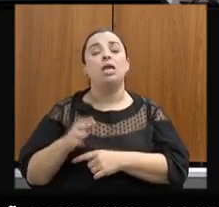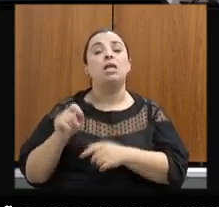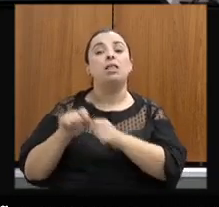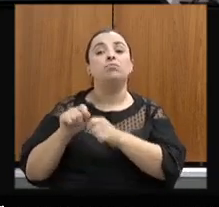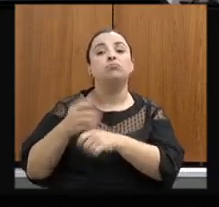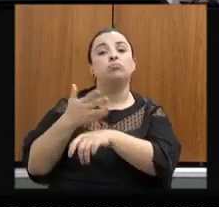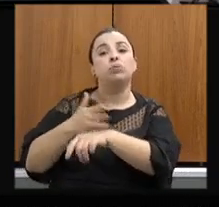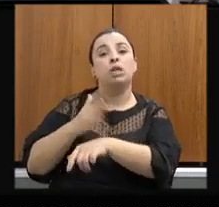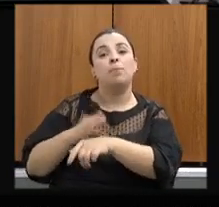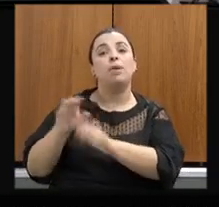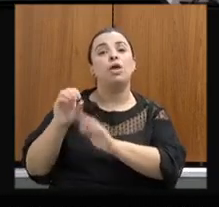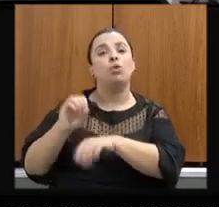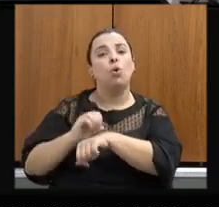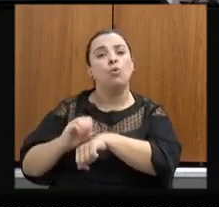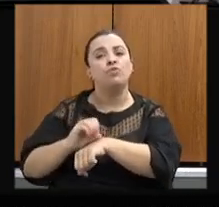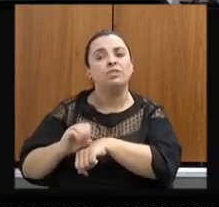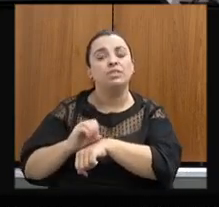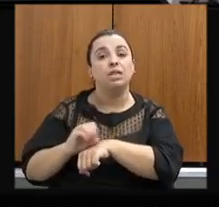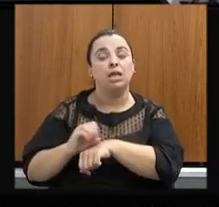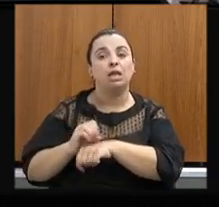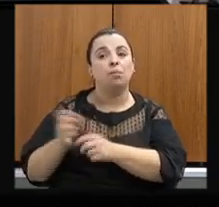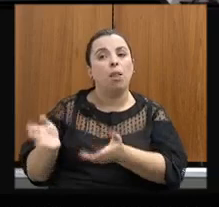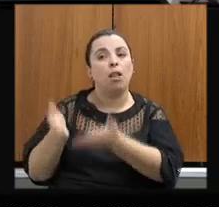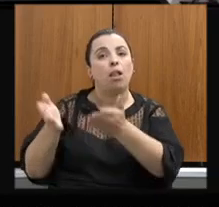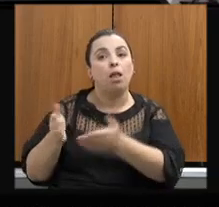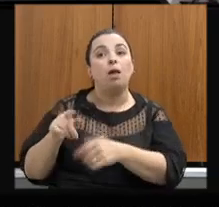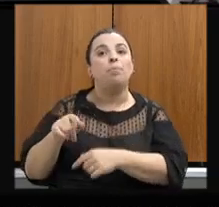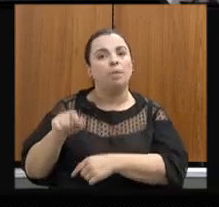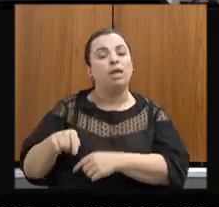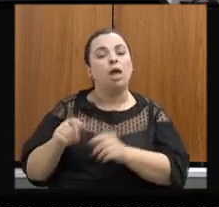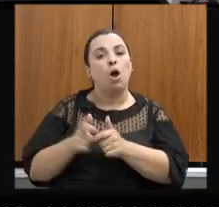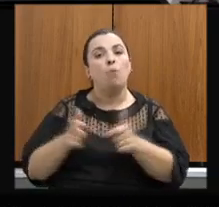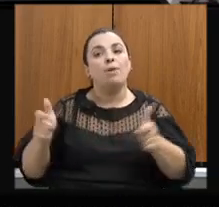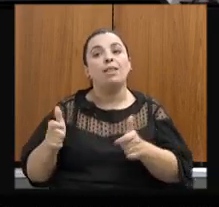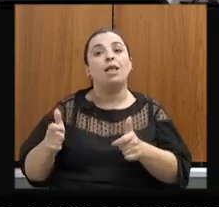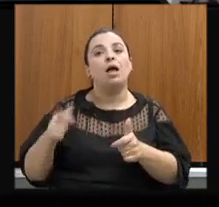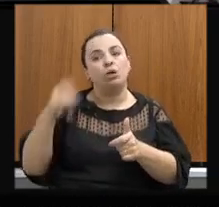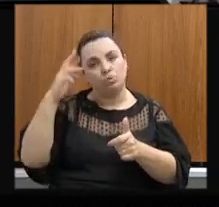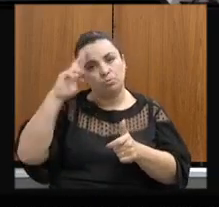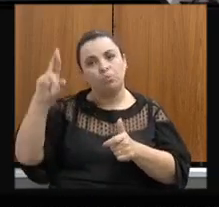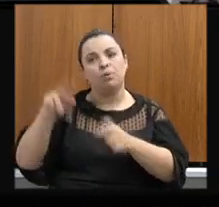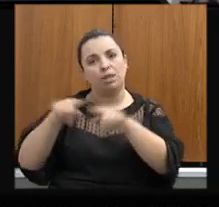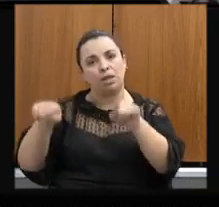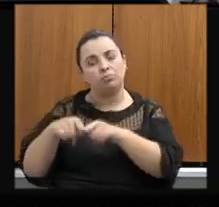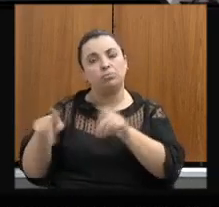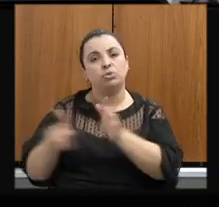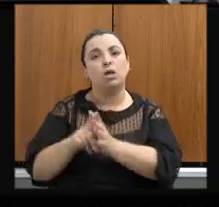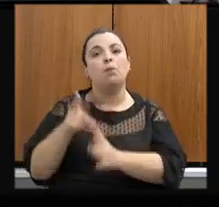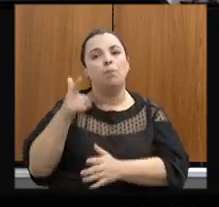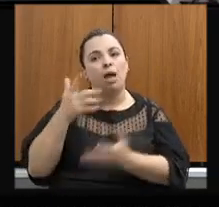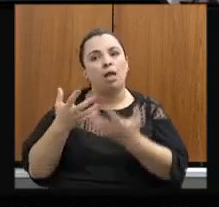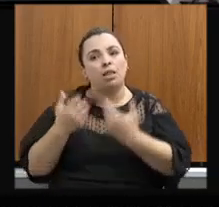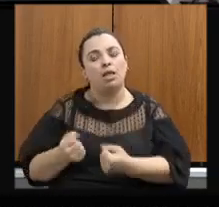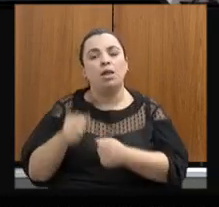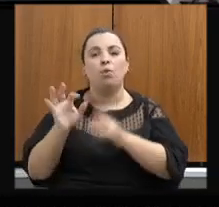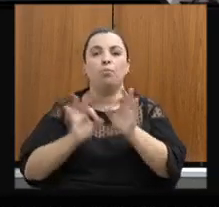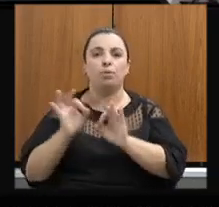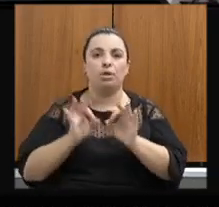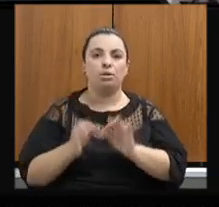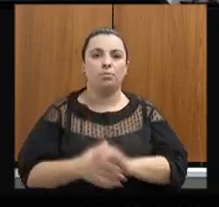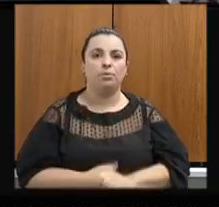rurais para aumento da adesão ao Programa de Regularização Ambiental Rural no Estado de Minas Gerais. Por favor.